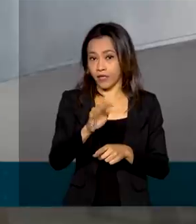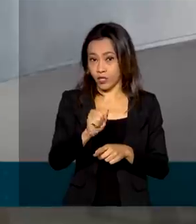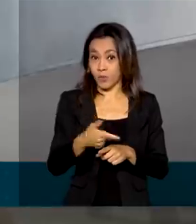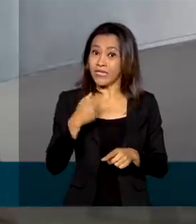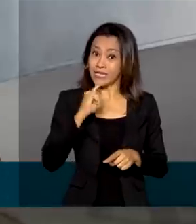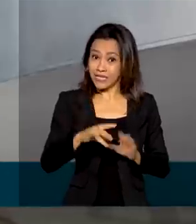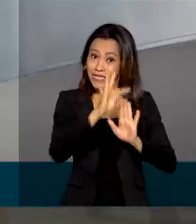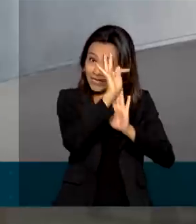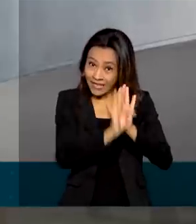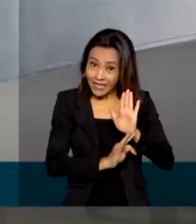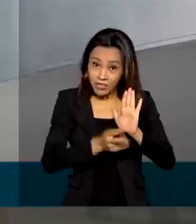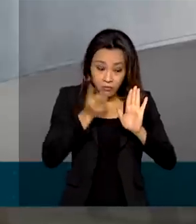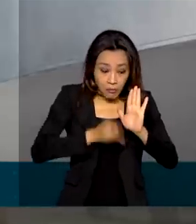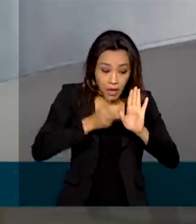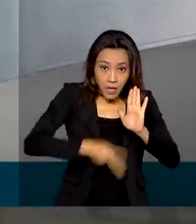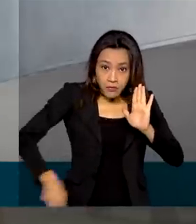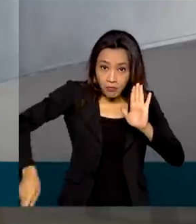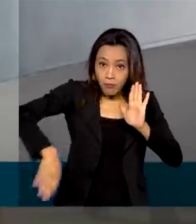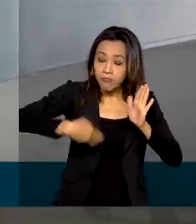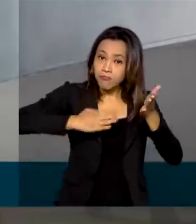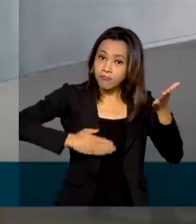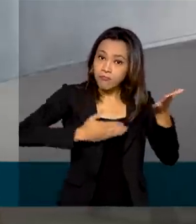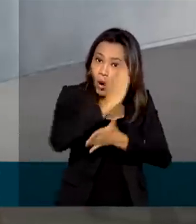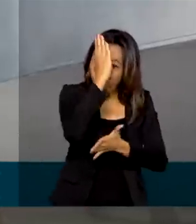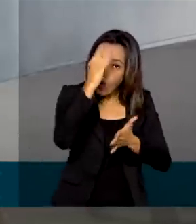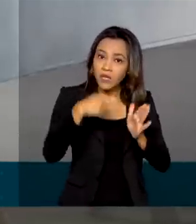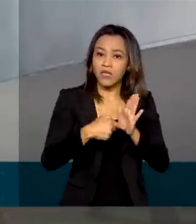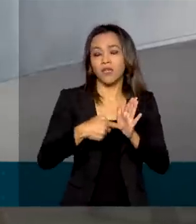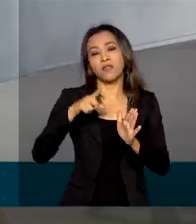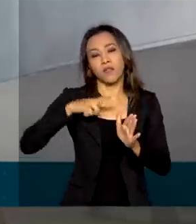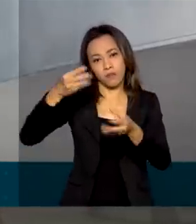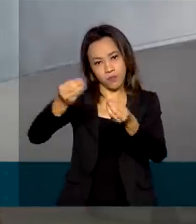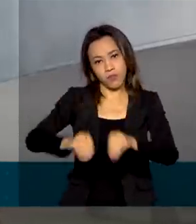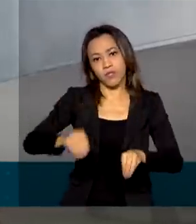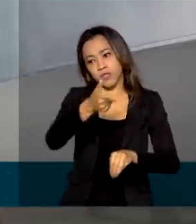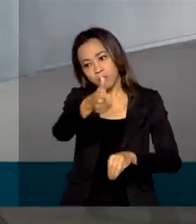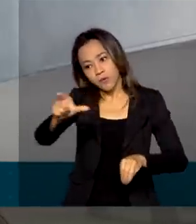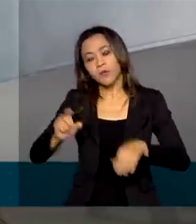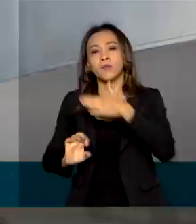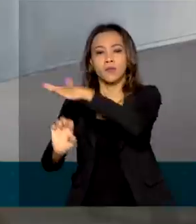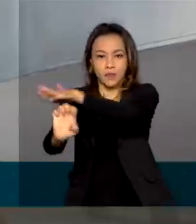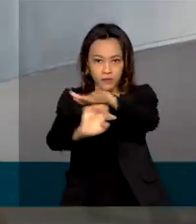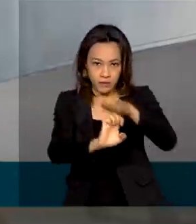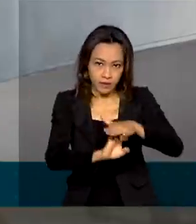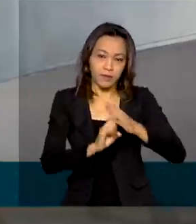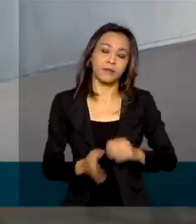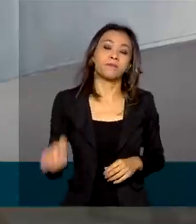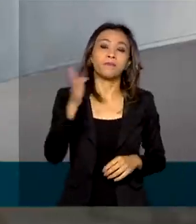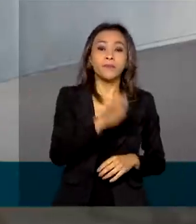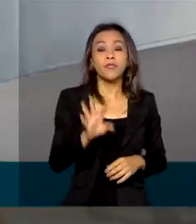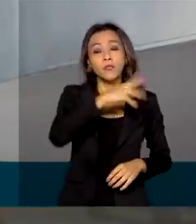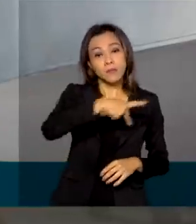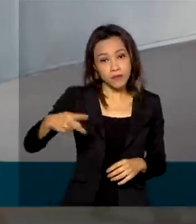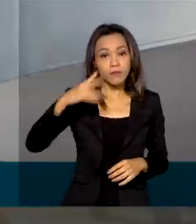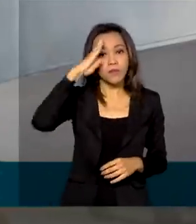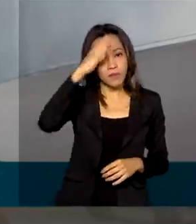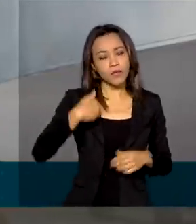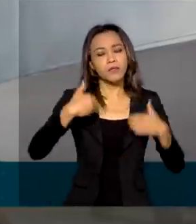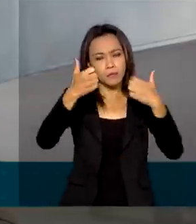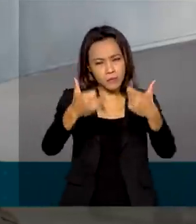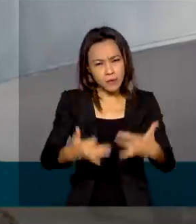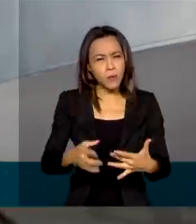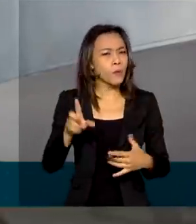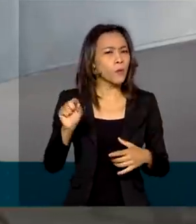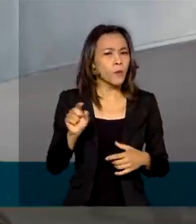texto fosse aprovado do jeito que estava, ia afetar a oferta de crédito para outras empresas. E o presidente Jair Bolsonaro, ele comentou a